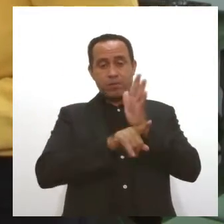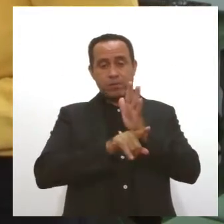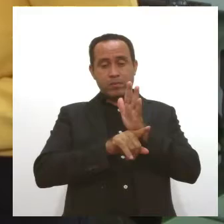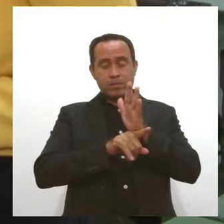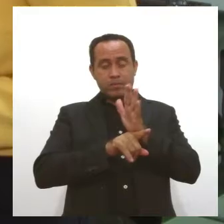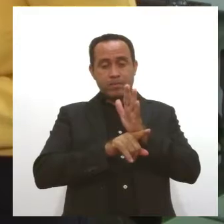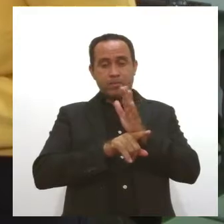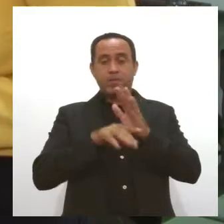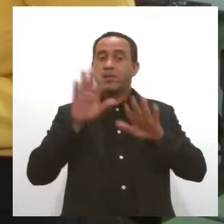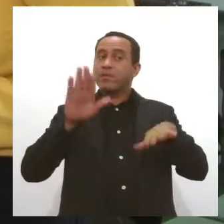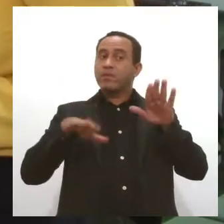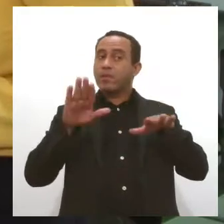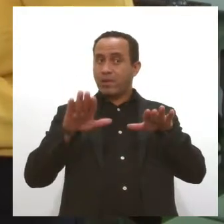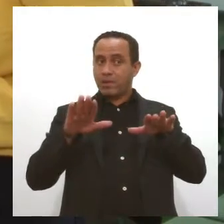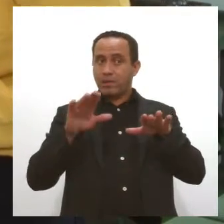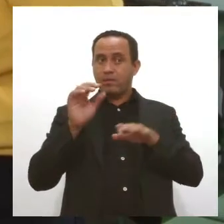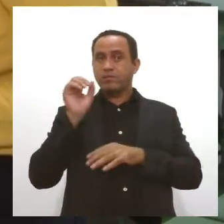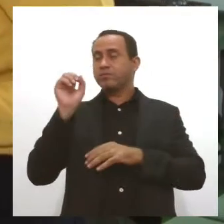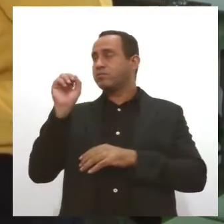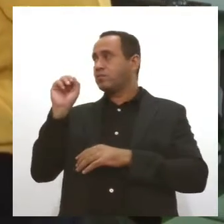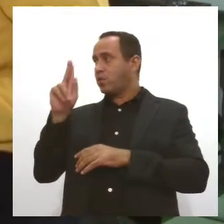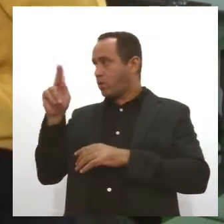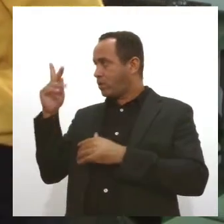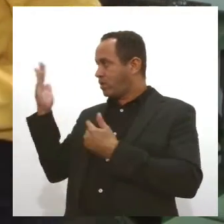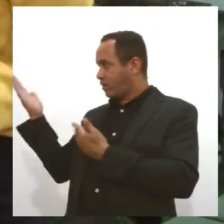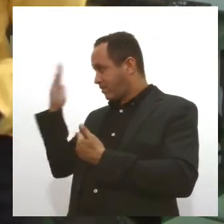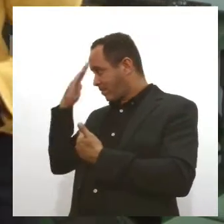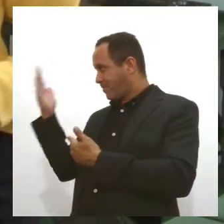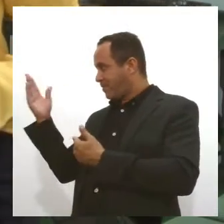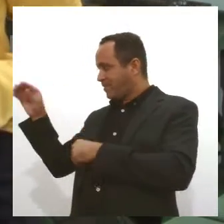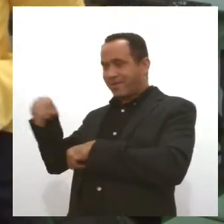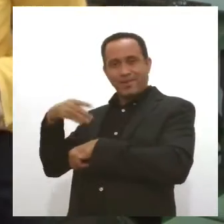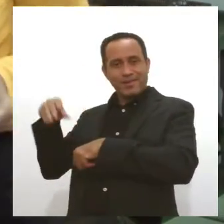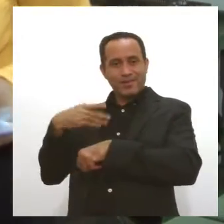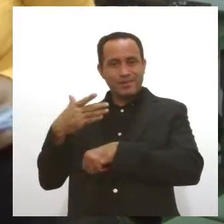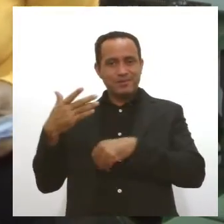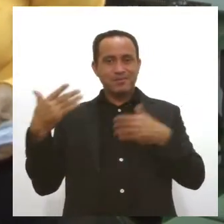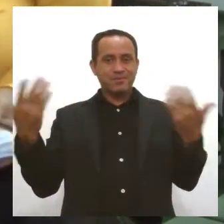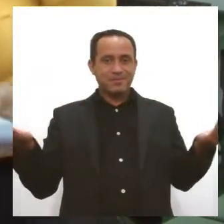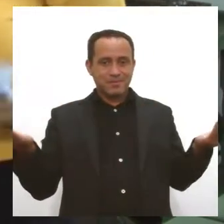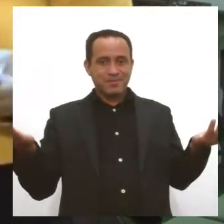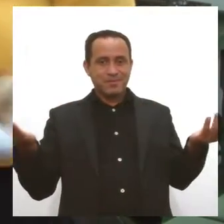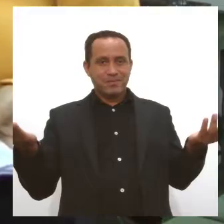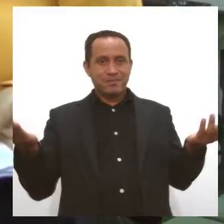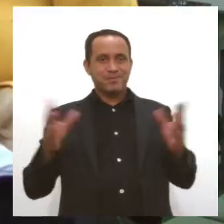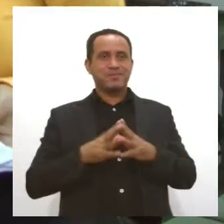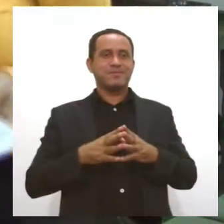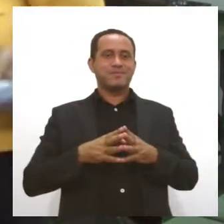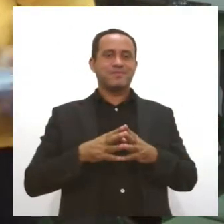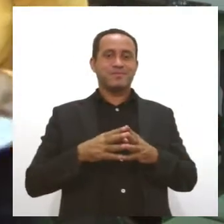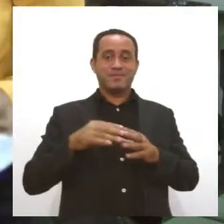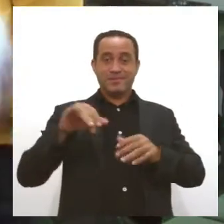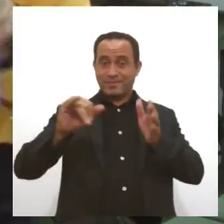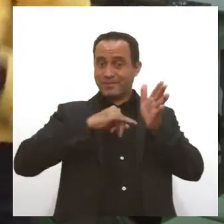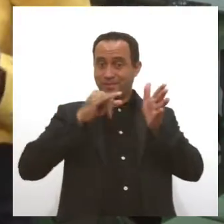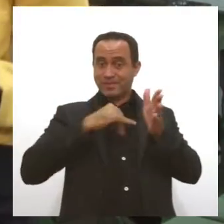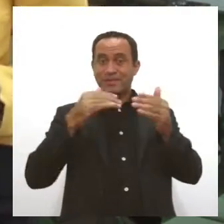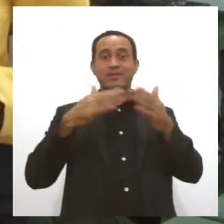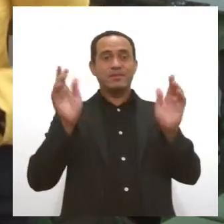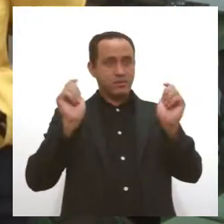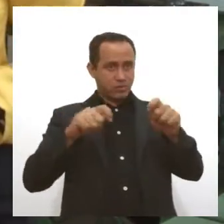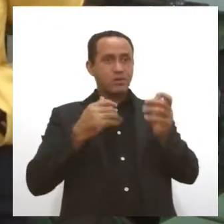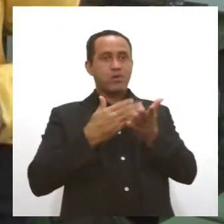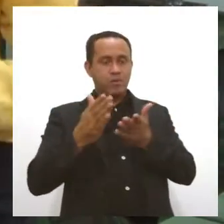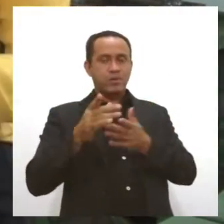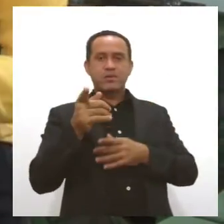orçamentária. Ok, Pauliana. Muito obrigada pelas informações. Então, tá aí, né? As inscrições estão abertas. Então,